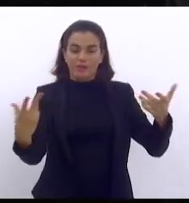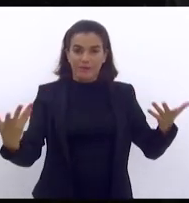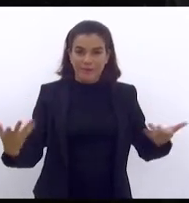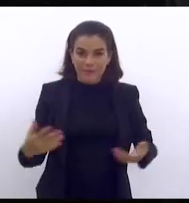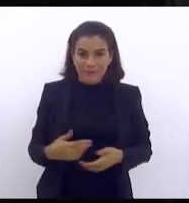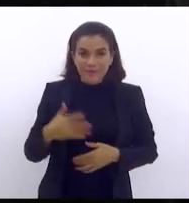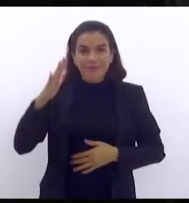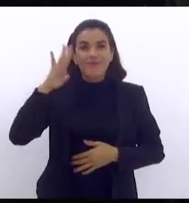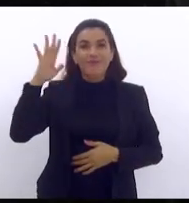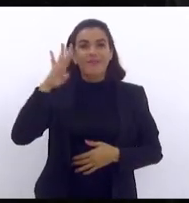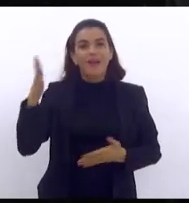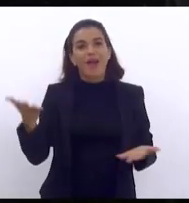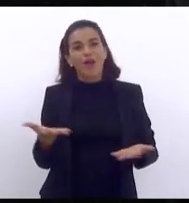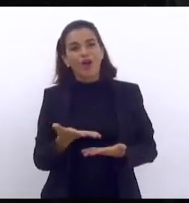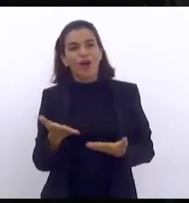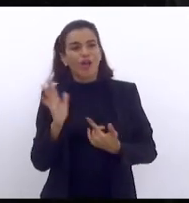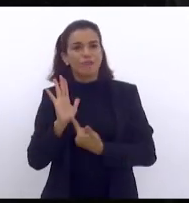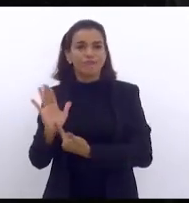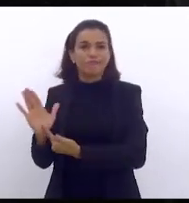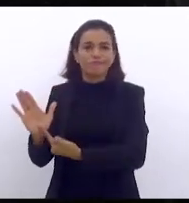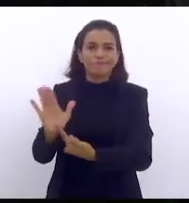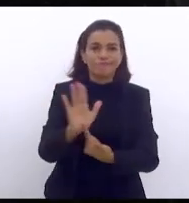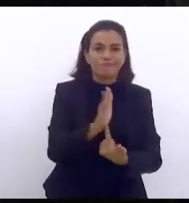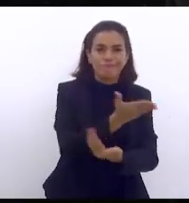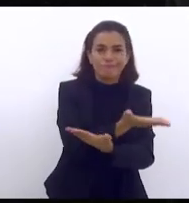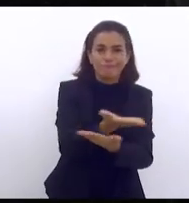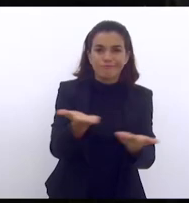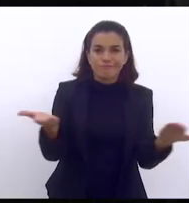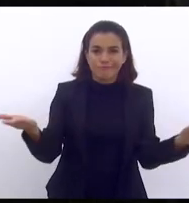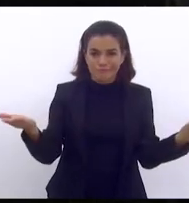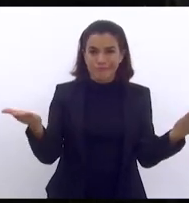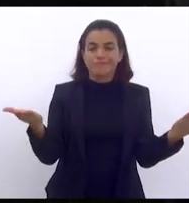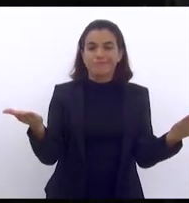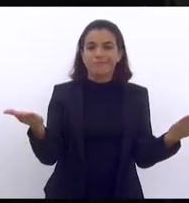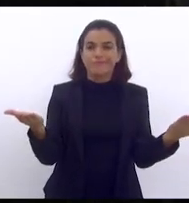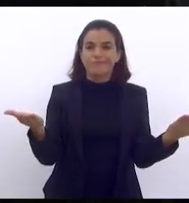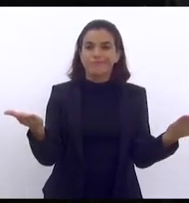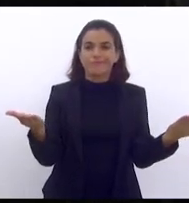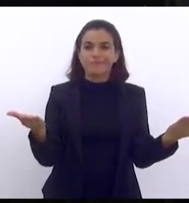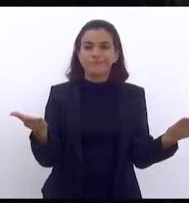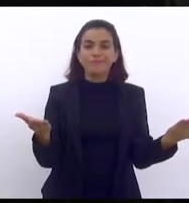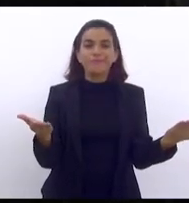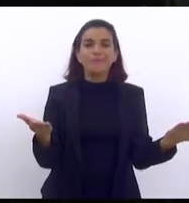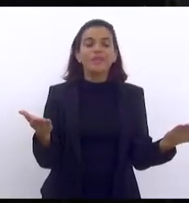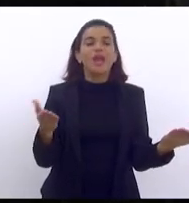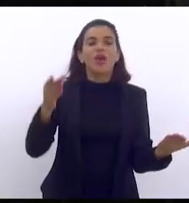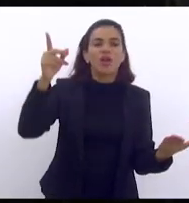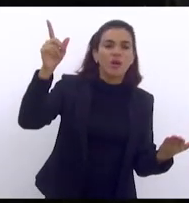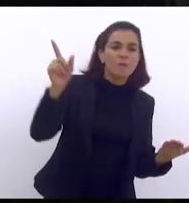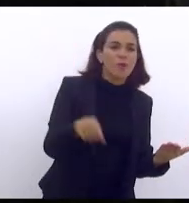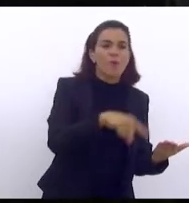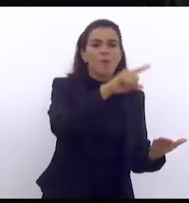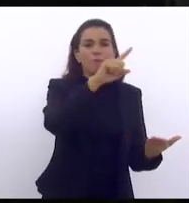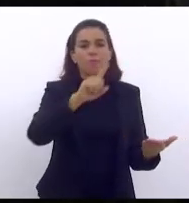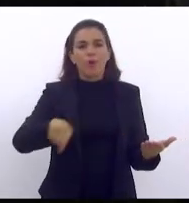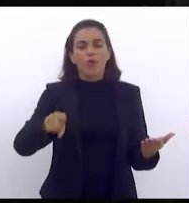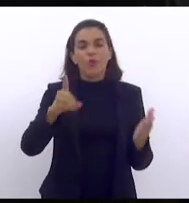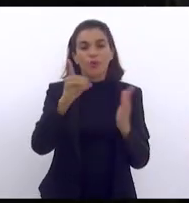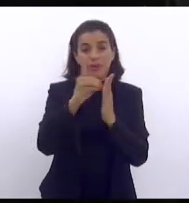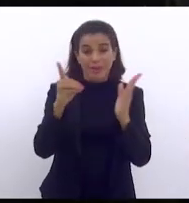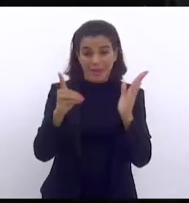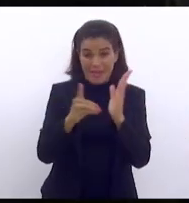a presente a vossas excelências e revogue o decreto do Faria Lima